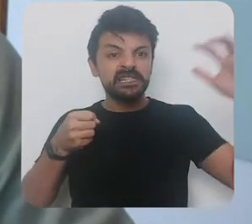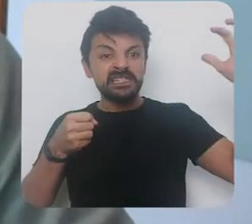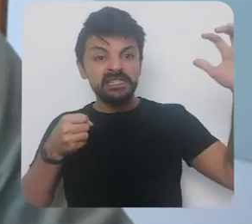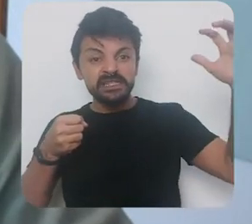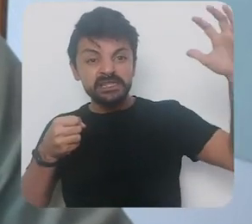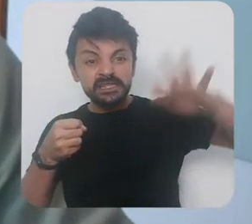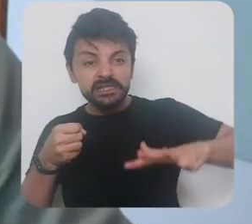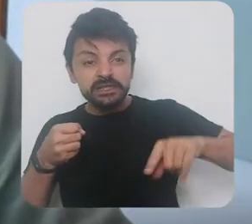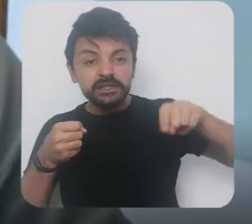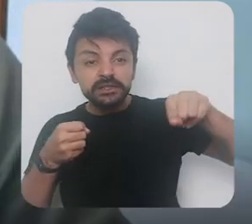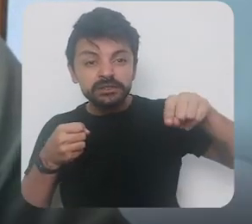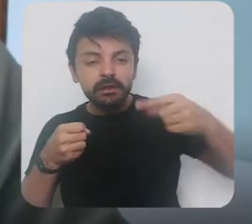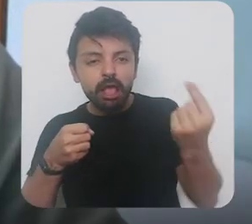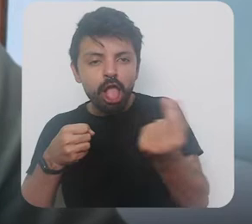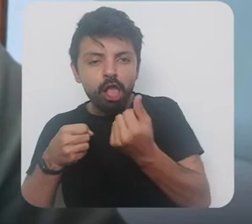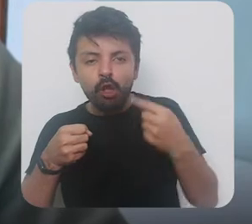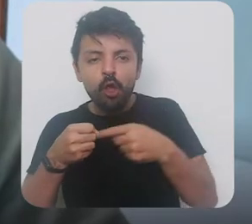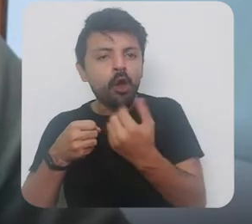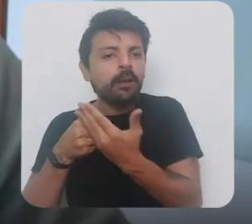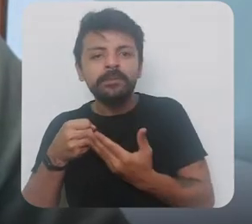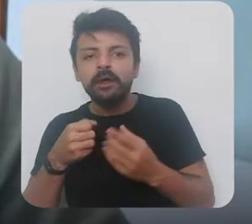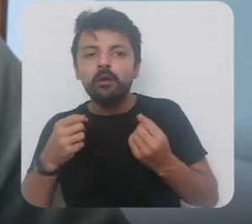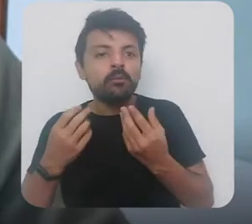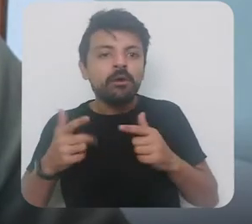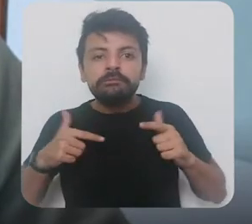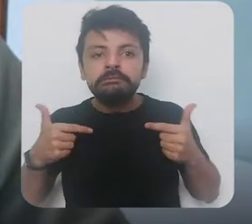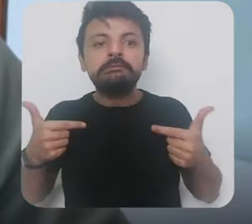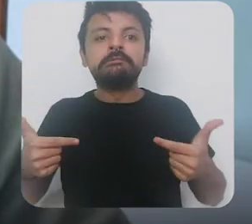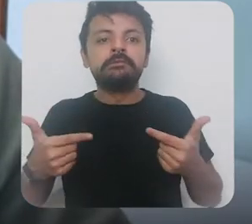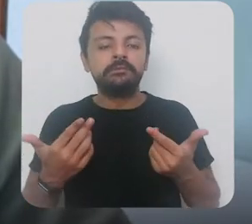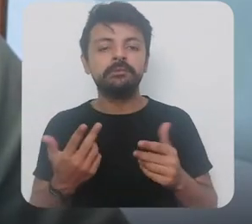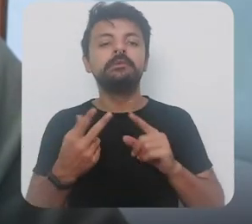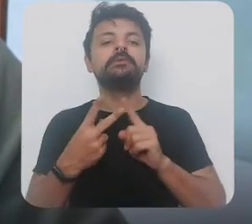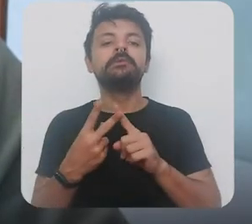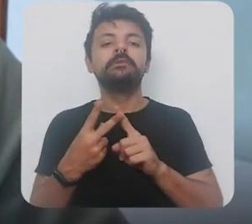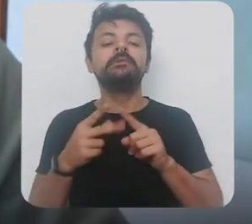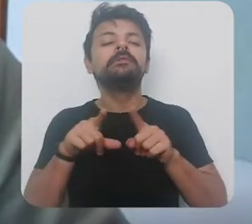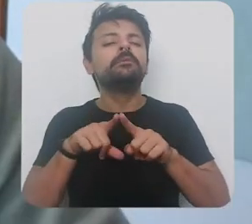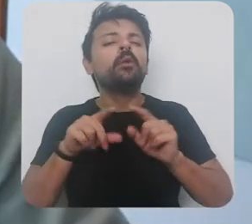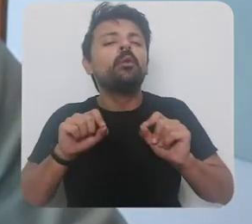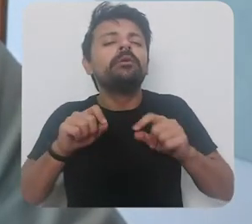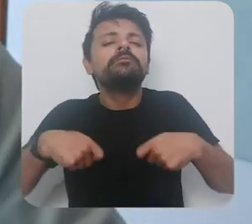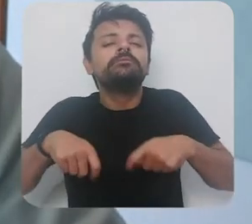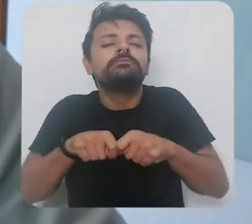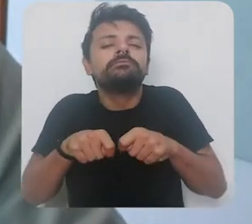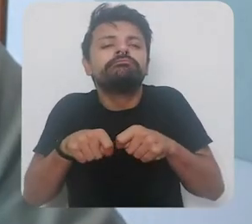crise econômica e entendo a capacidade o que precisa ser feito